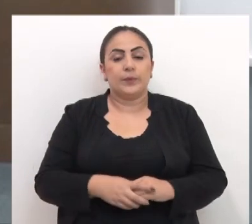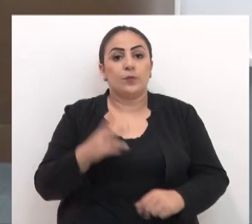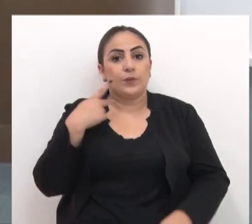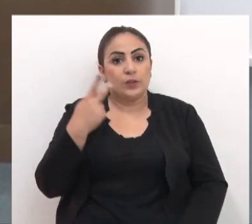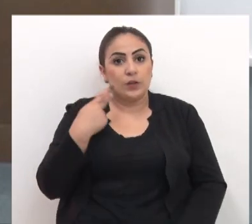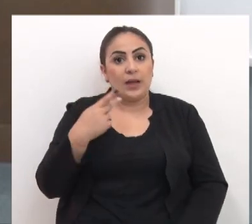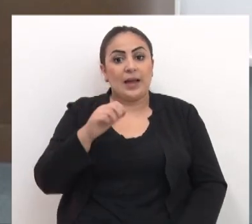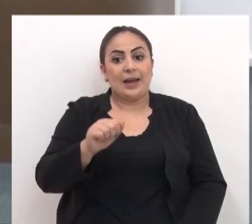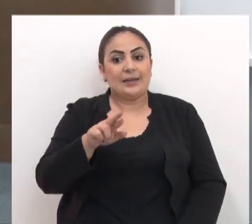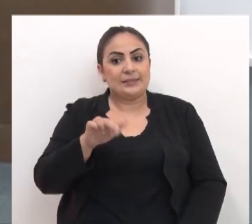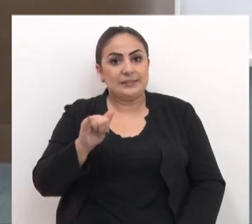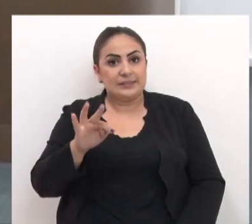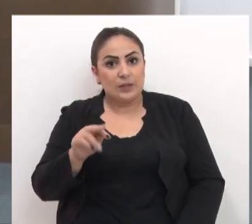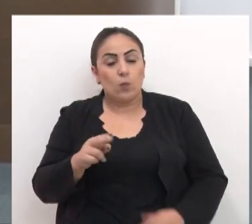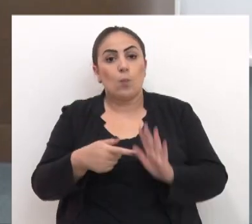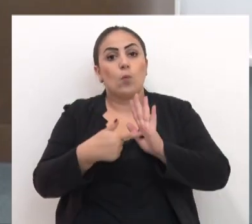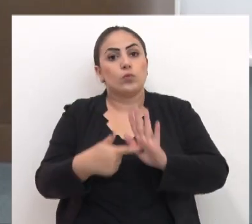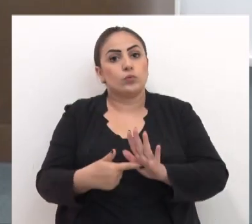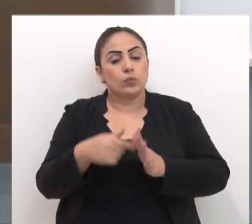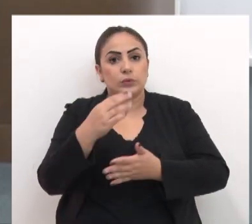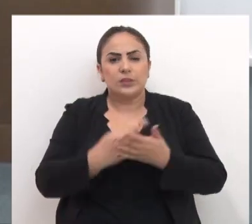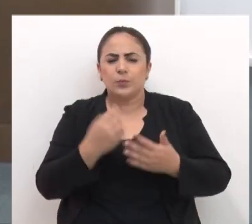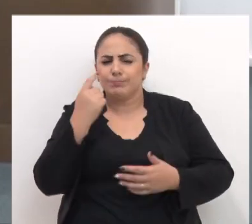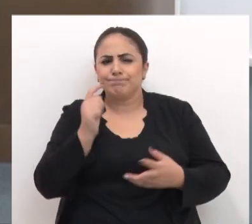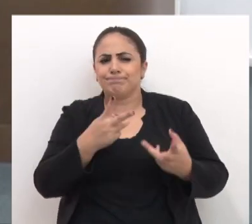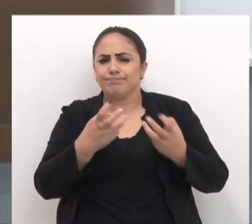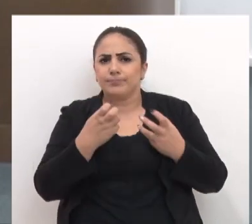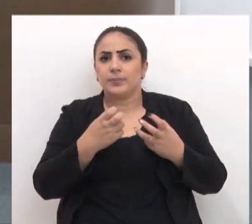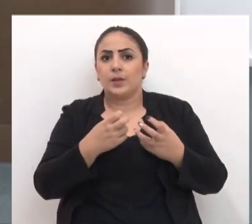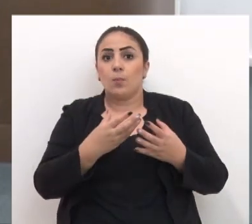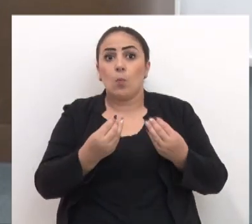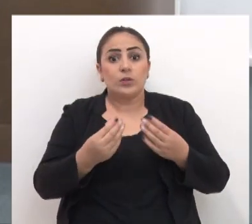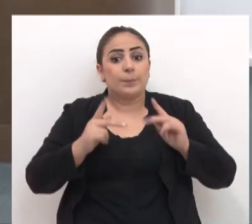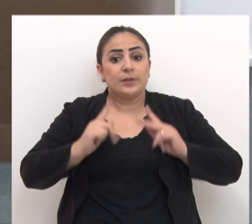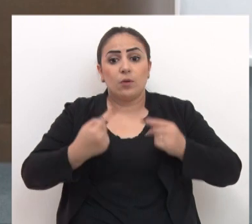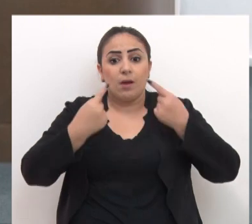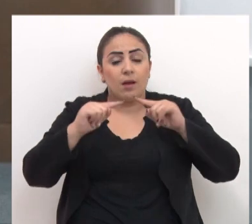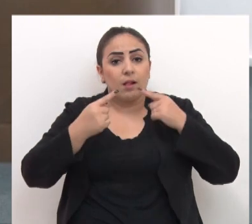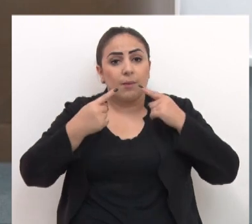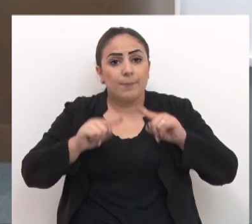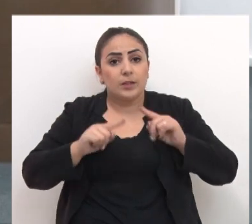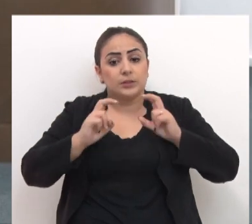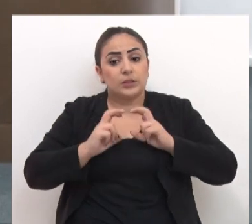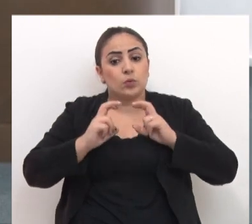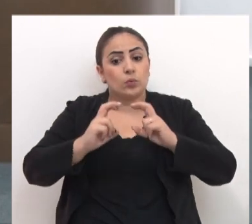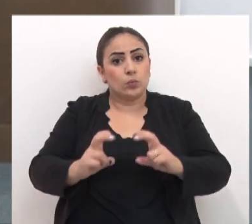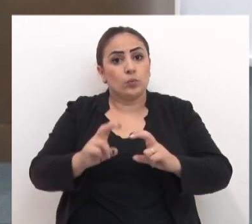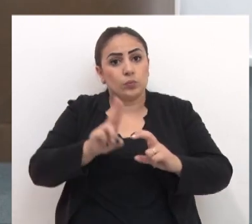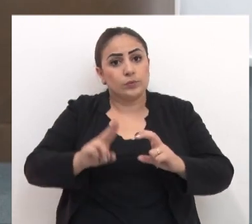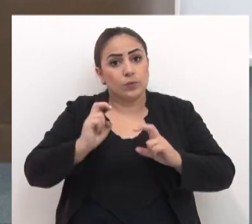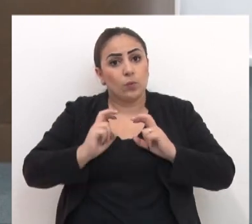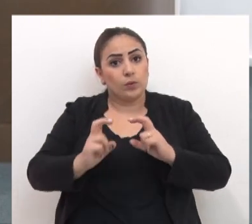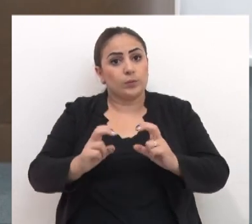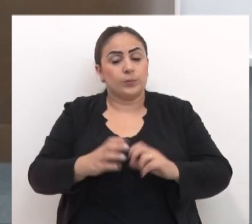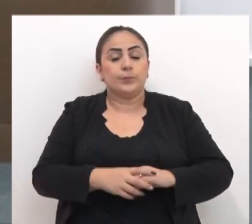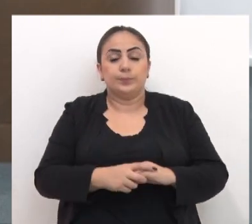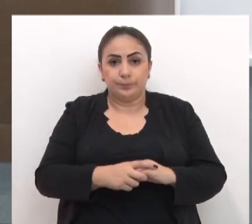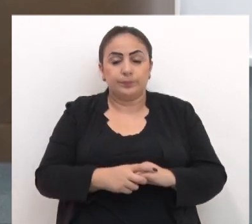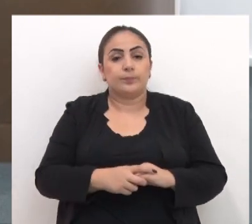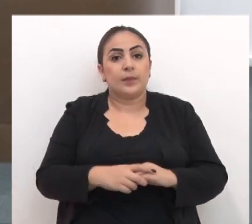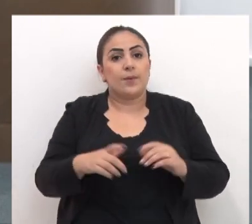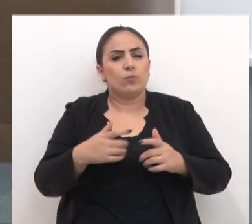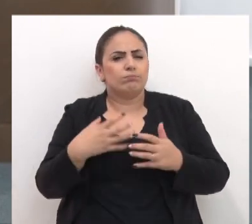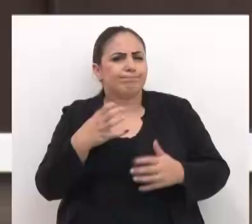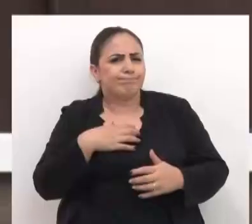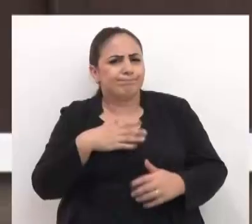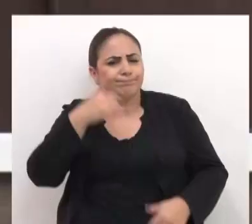Aristeu Dallalana decidiu apresentar o texto após constatar o crescimento no número de reclamações de usuárias do transporte